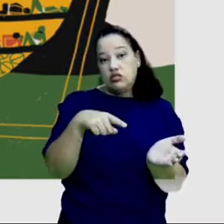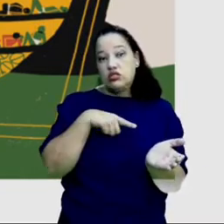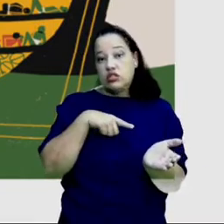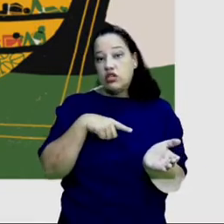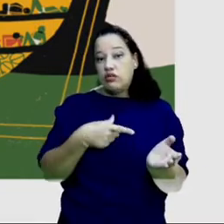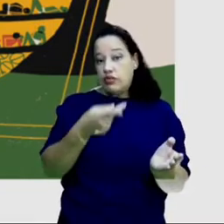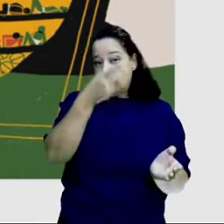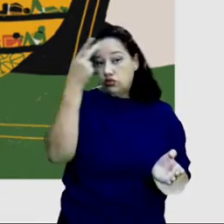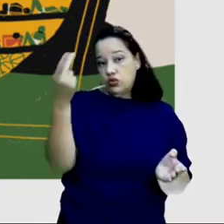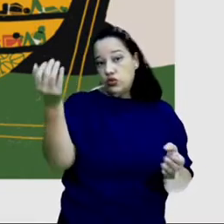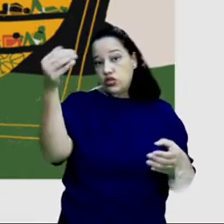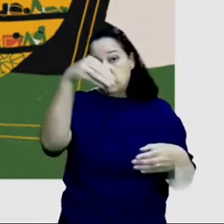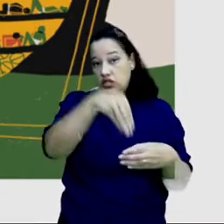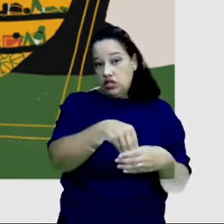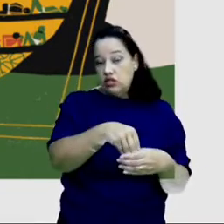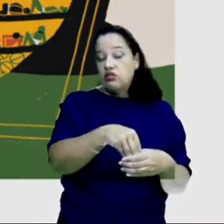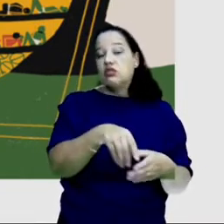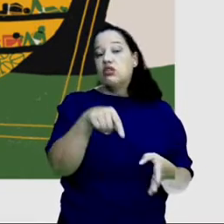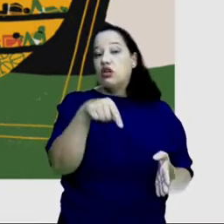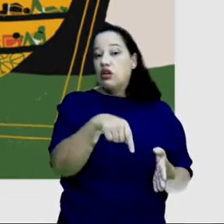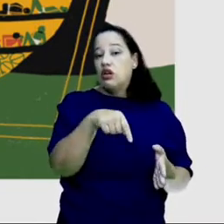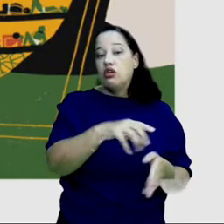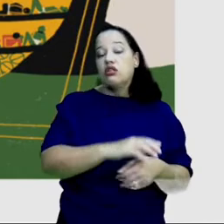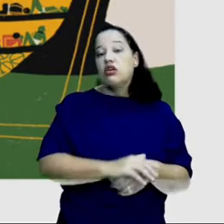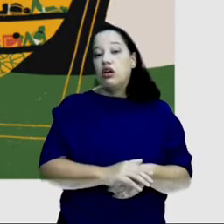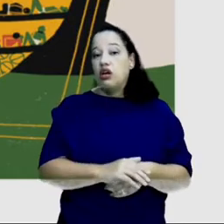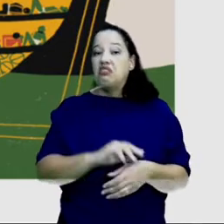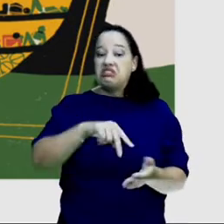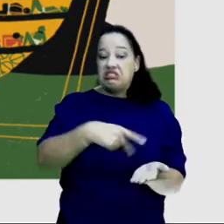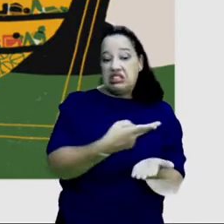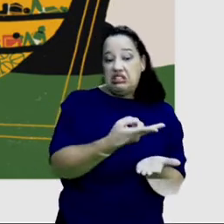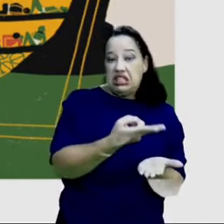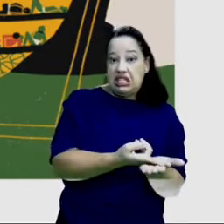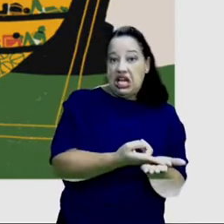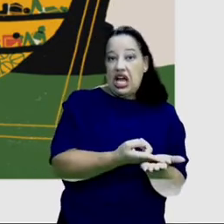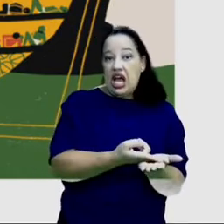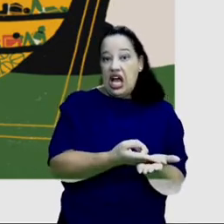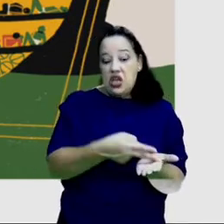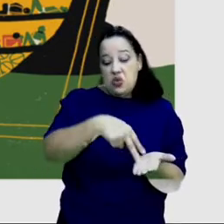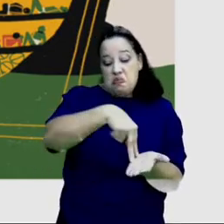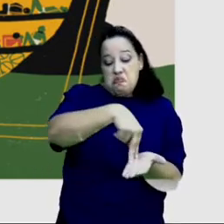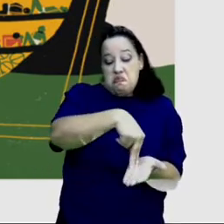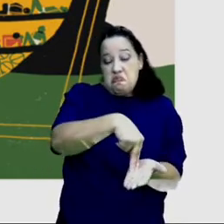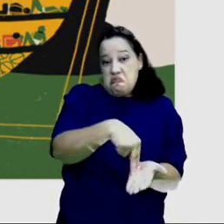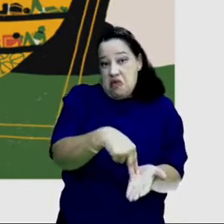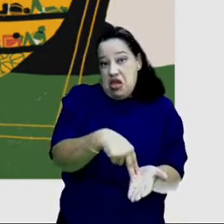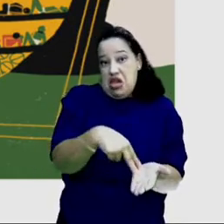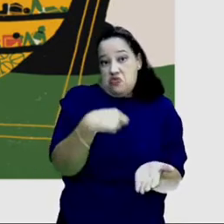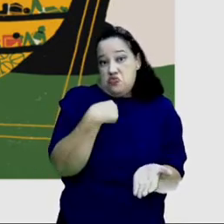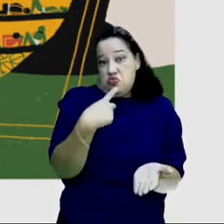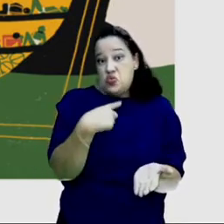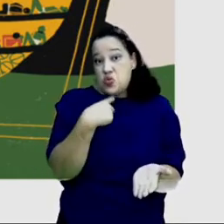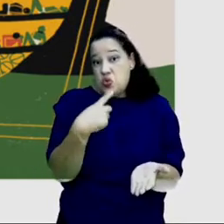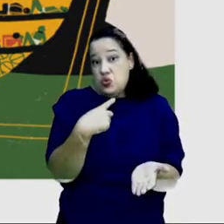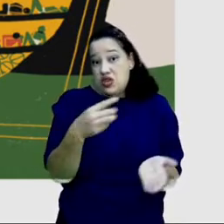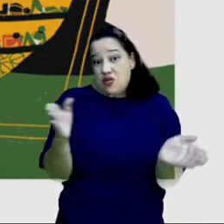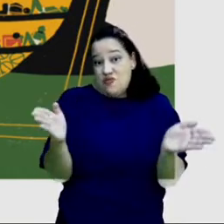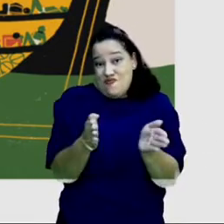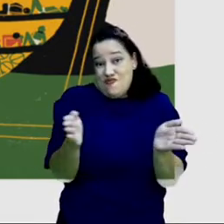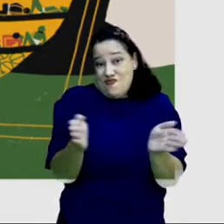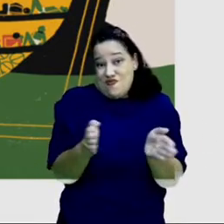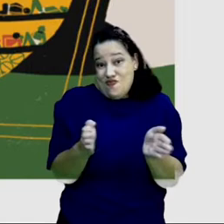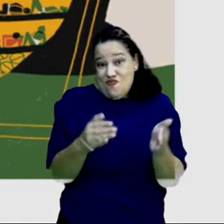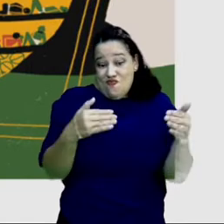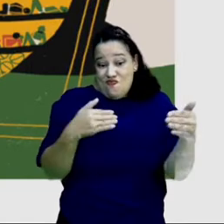onde eles vinham também, nessa forma, deitado, quase sempre, não podendo nem ficar em pé, por conta do espaço que eles